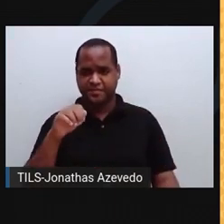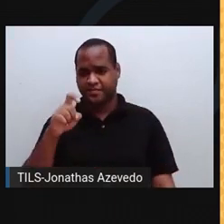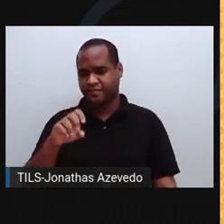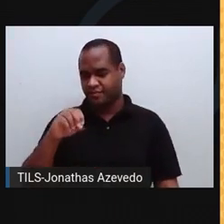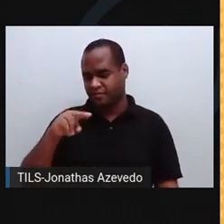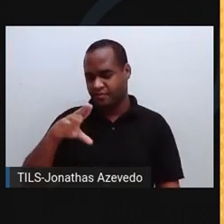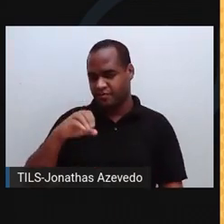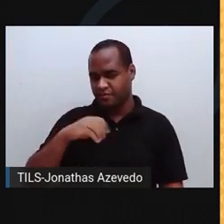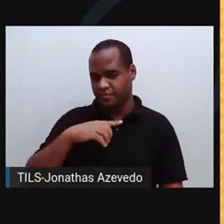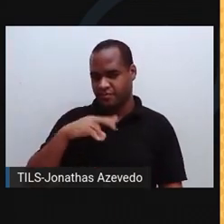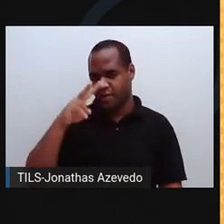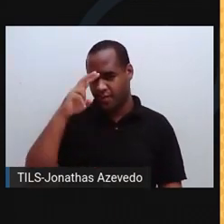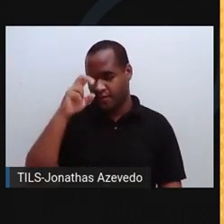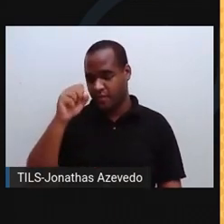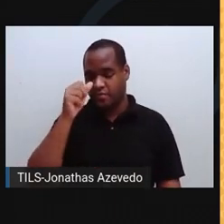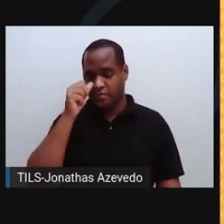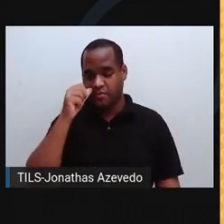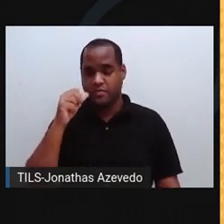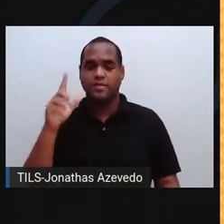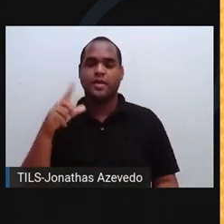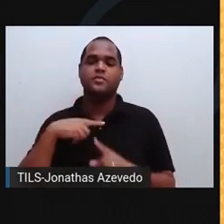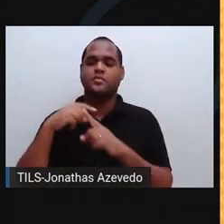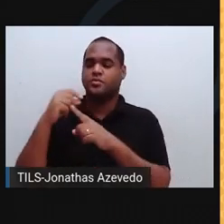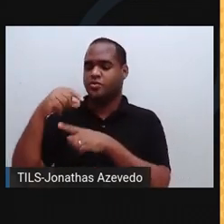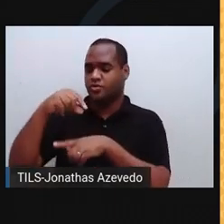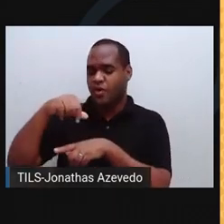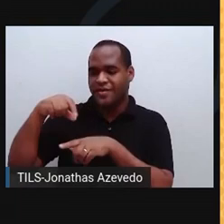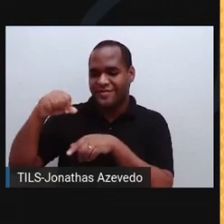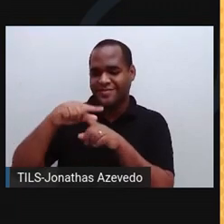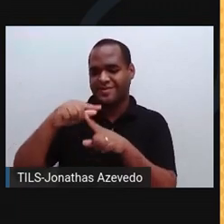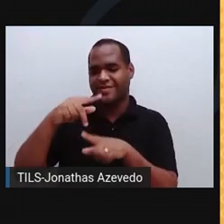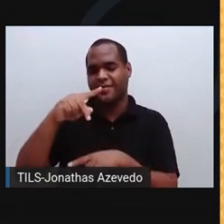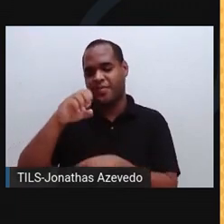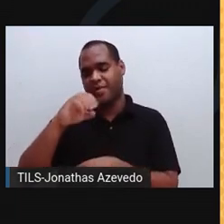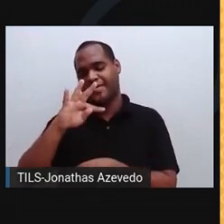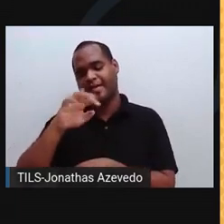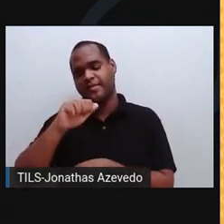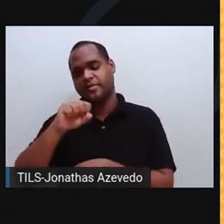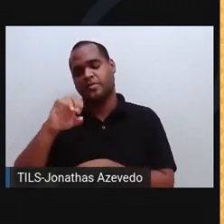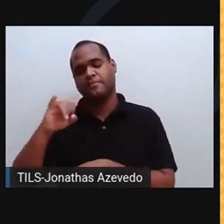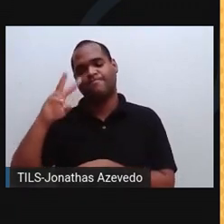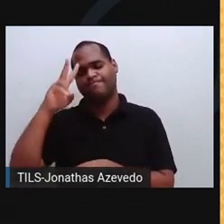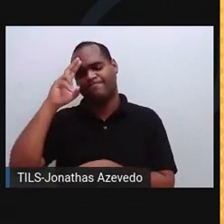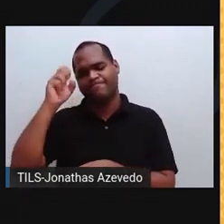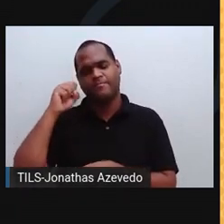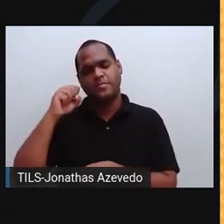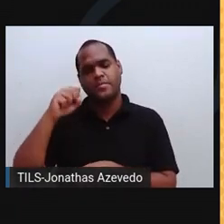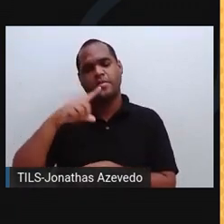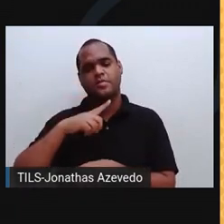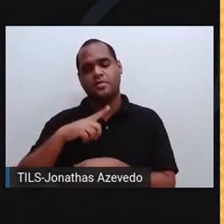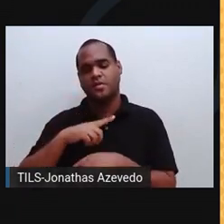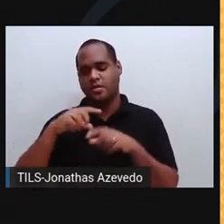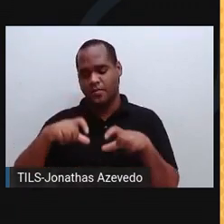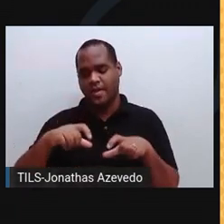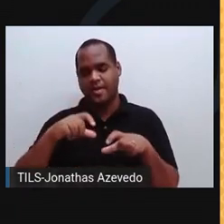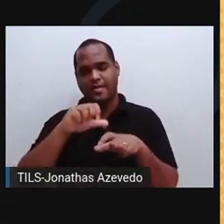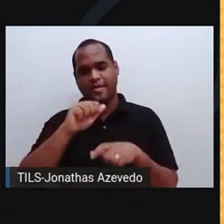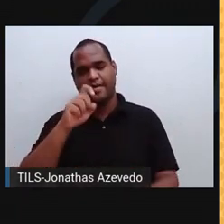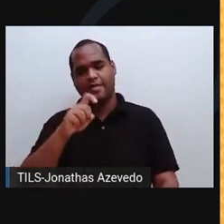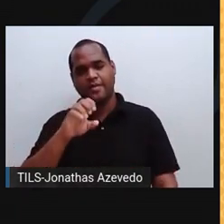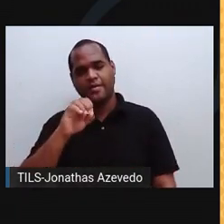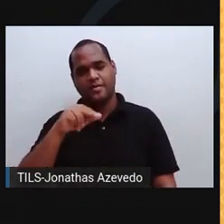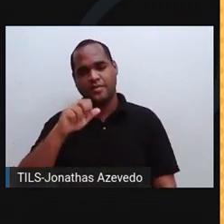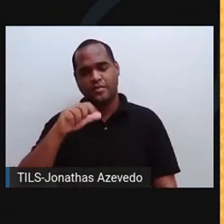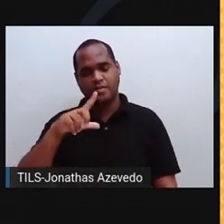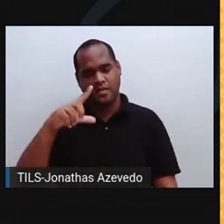de canais de sódio e potássio. Quando o potencial de ação chega ao terminal axonal, canais de cálcio mostrados em